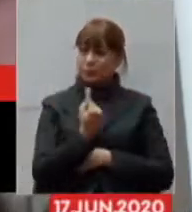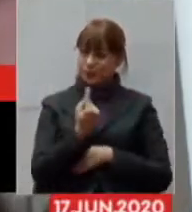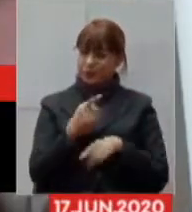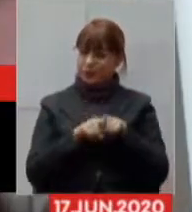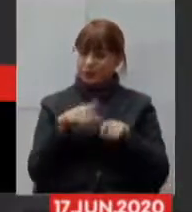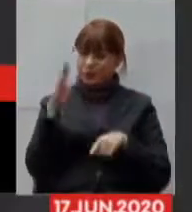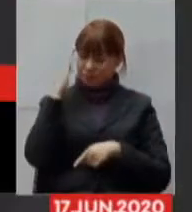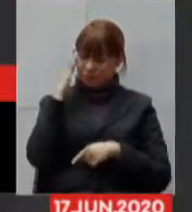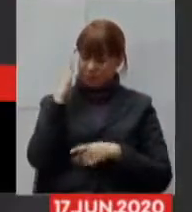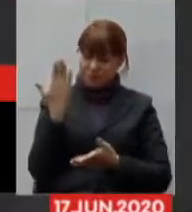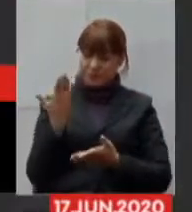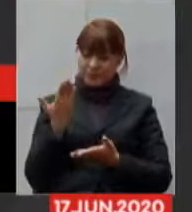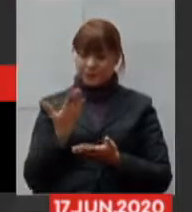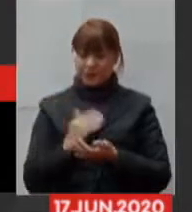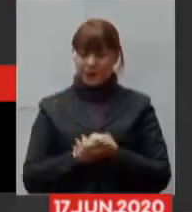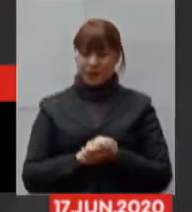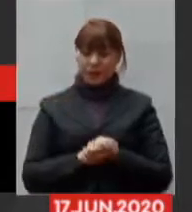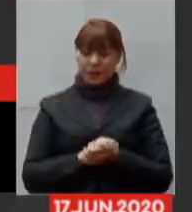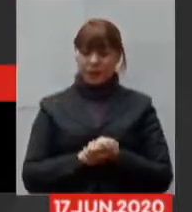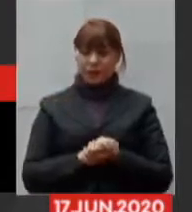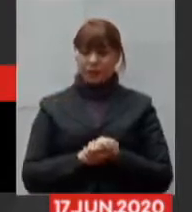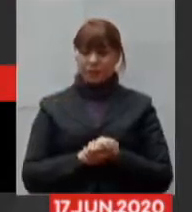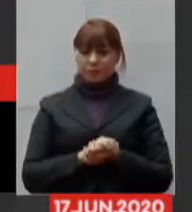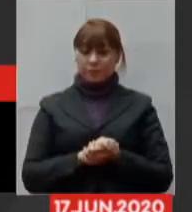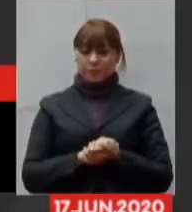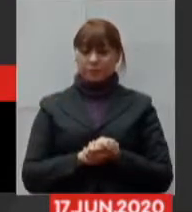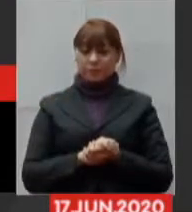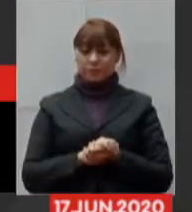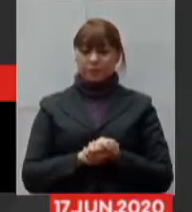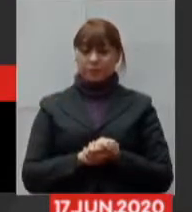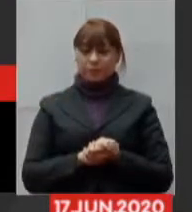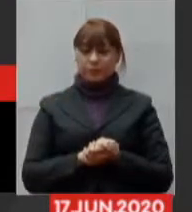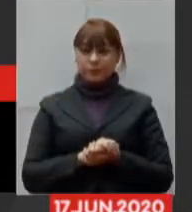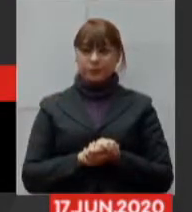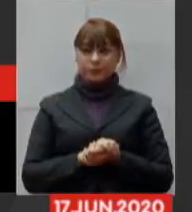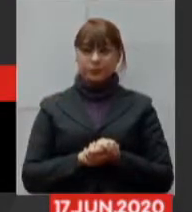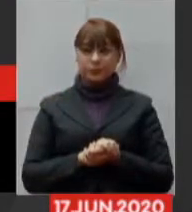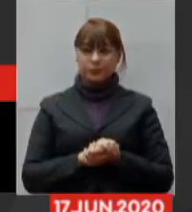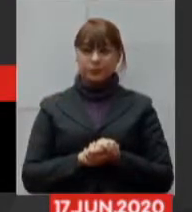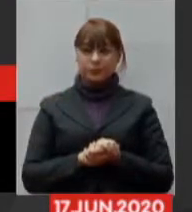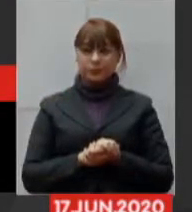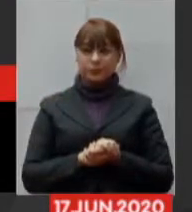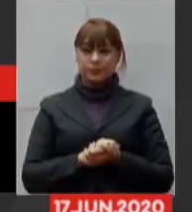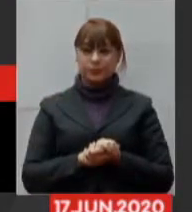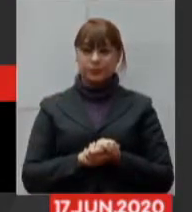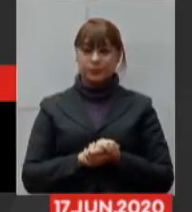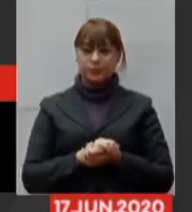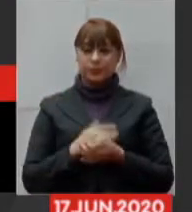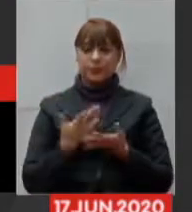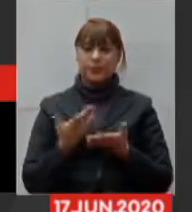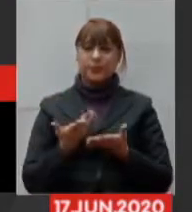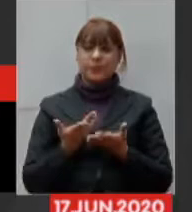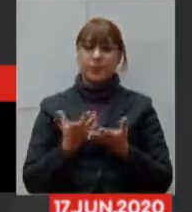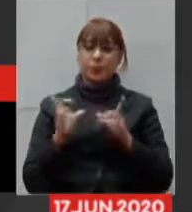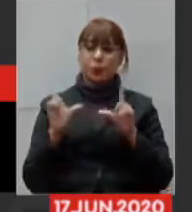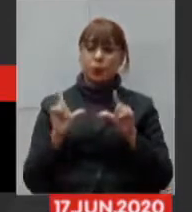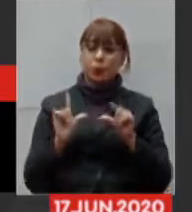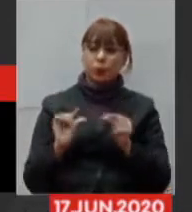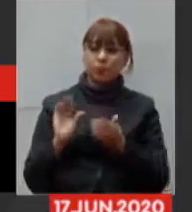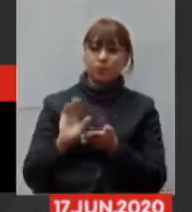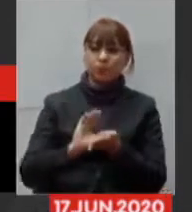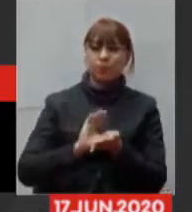é o fato de que a queda da arrecadação é